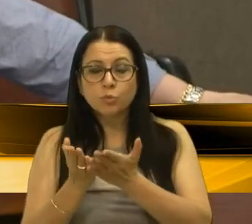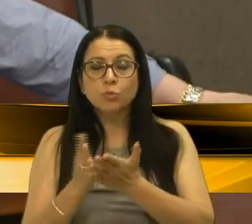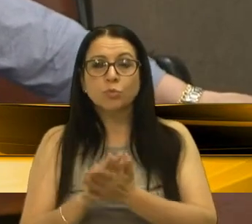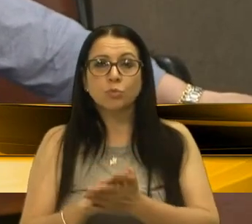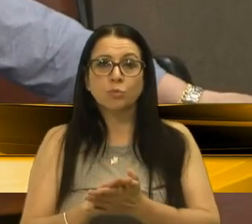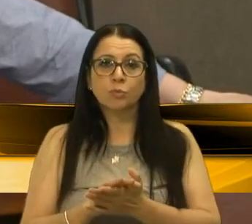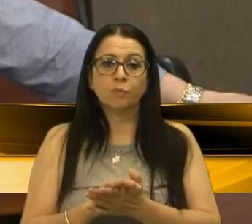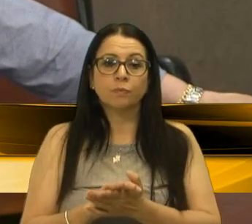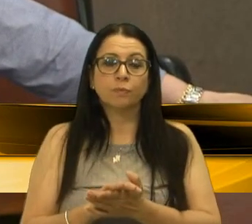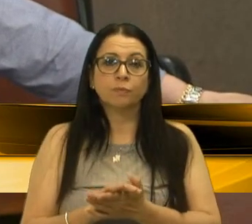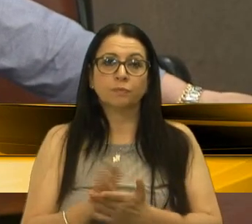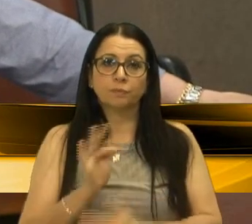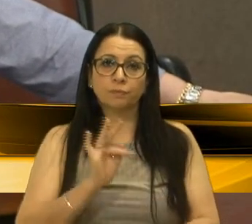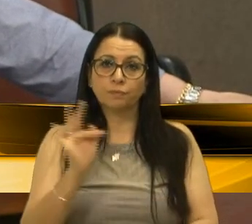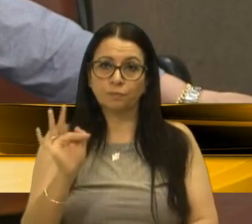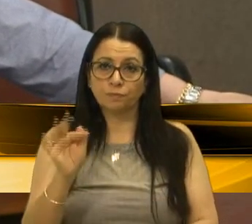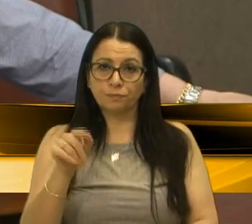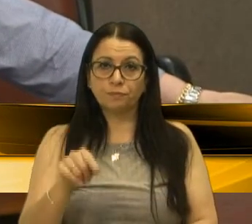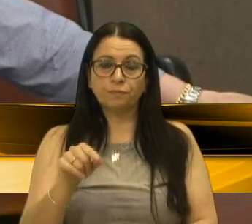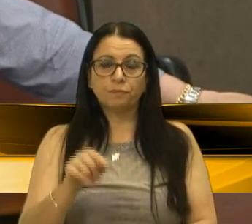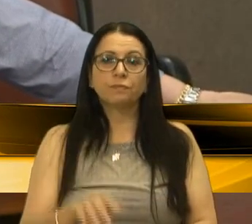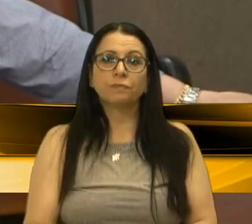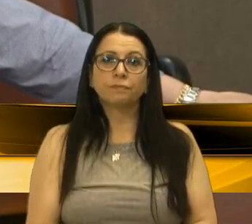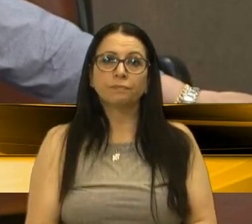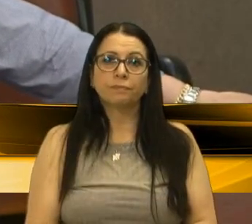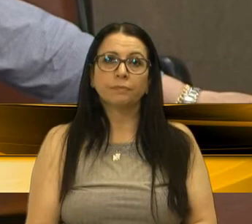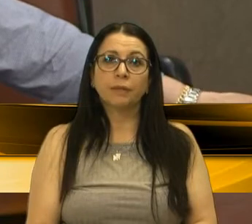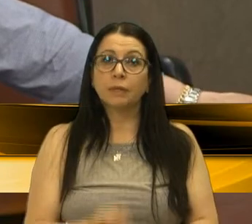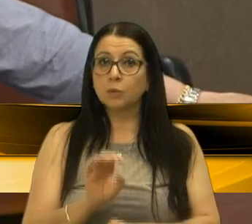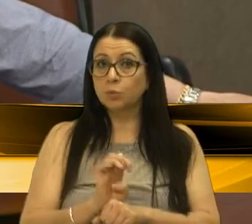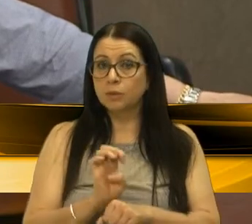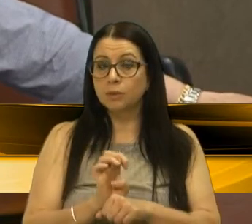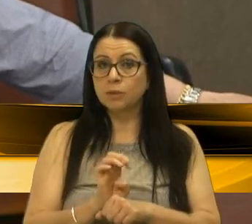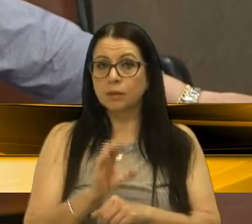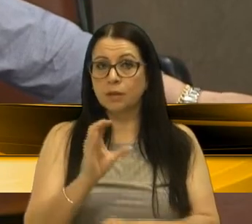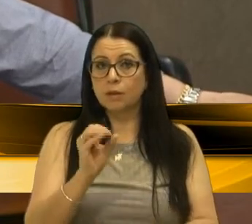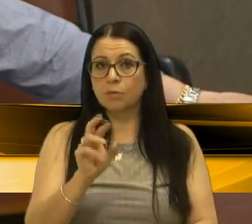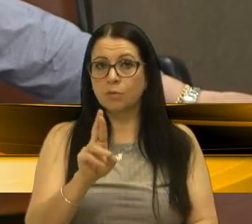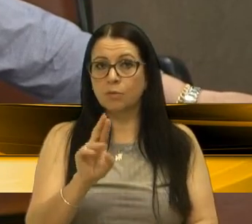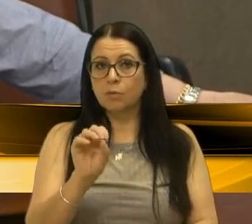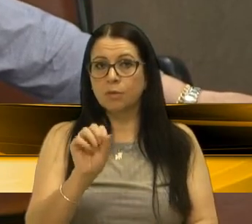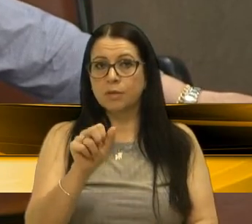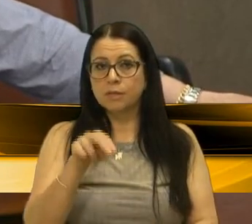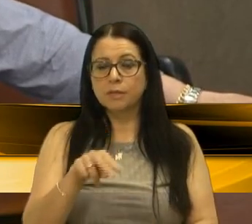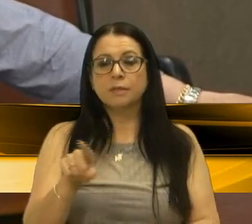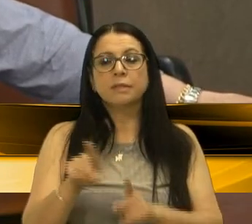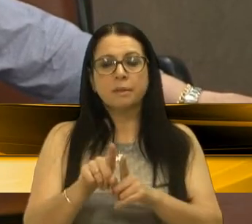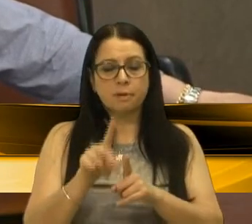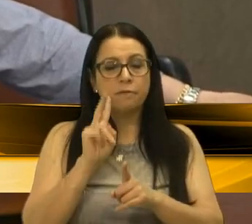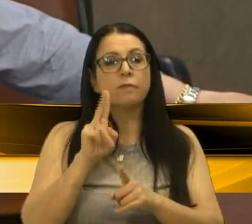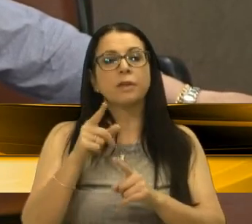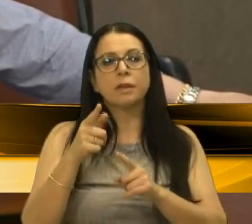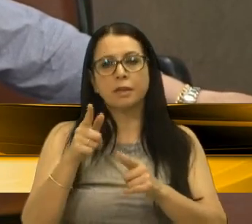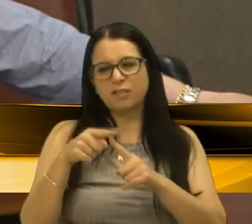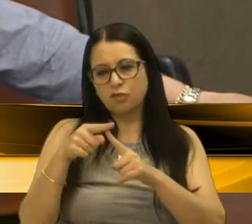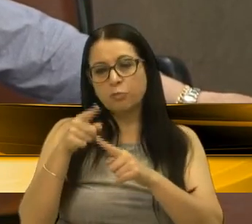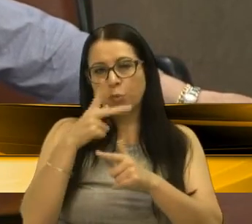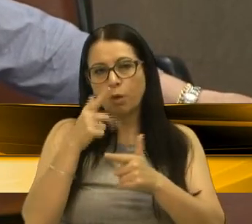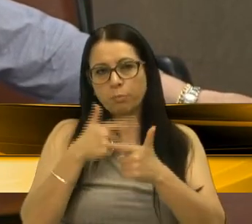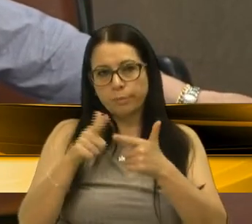federal, mas a nível estadual, a Corsan também enfrentava o mesmo tipo de problema, outras